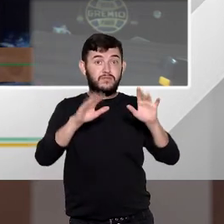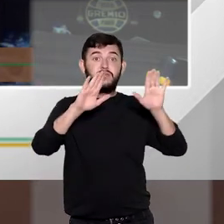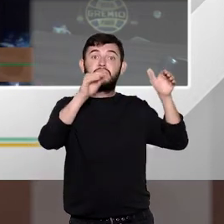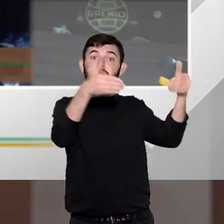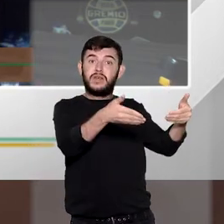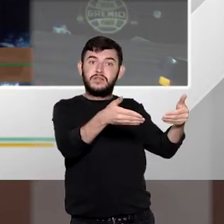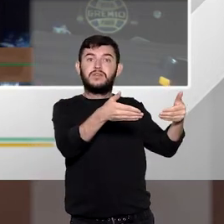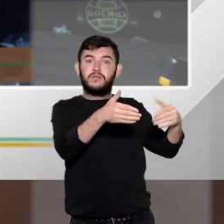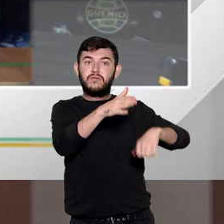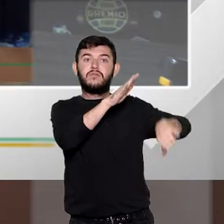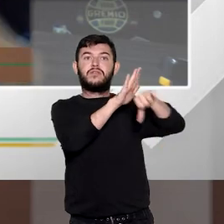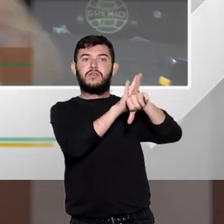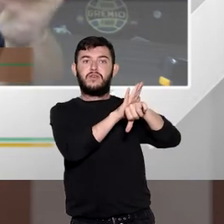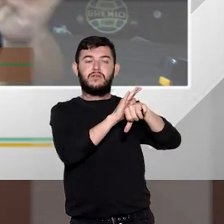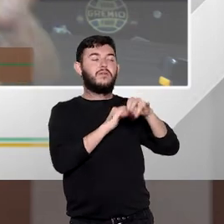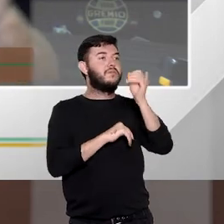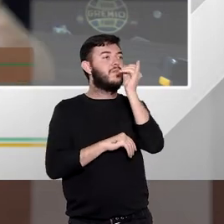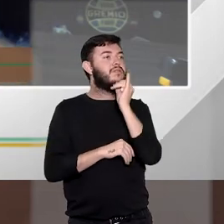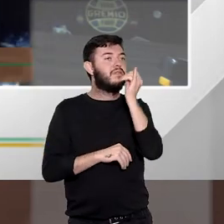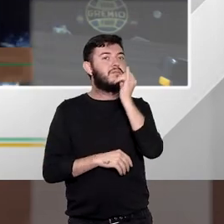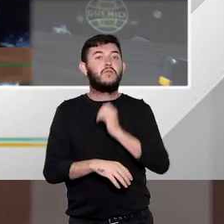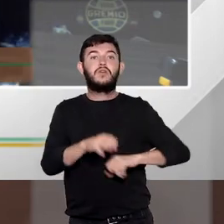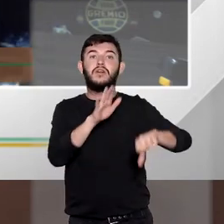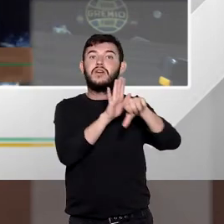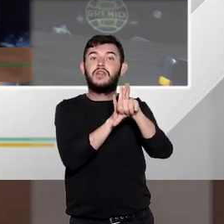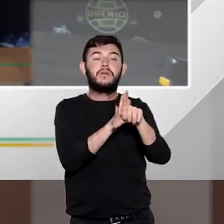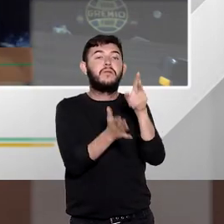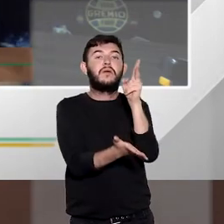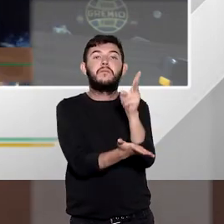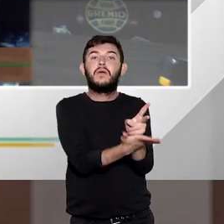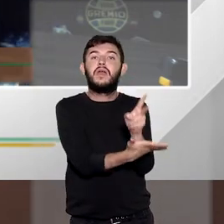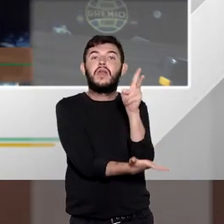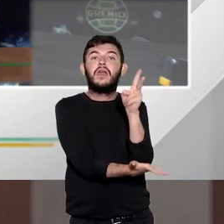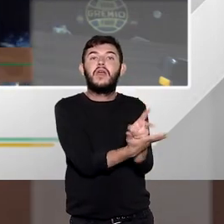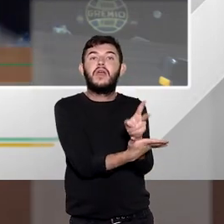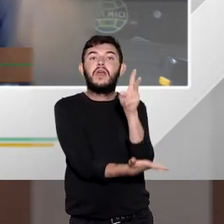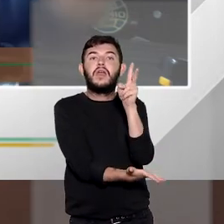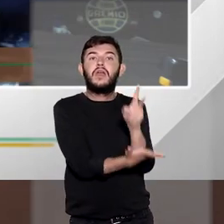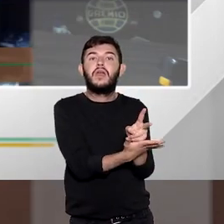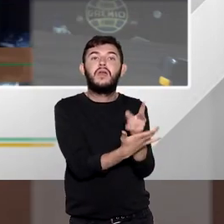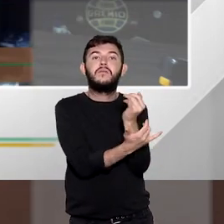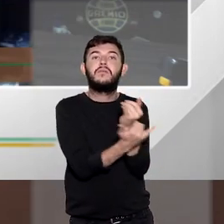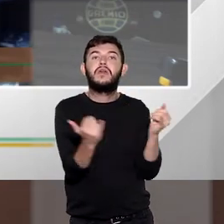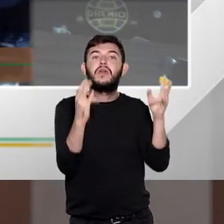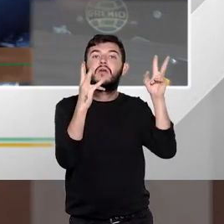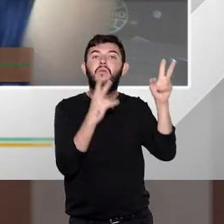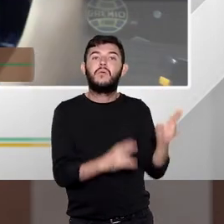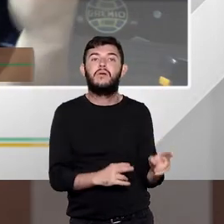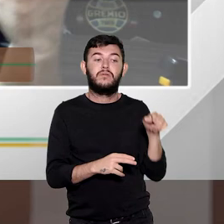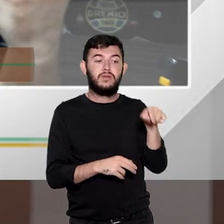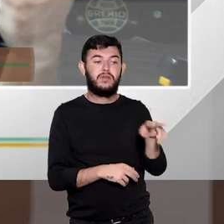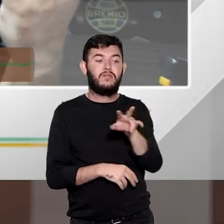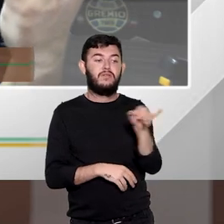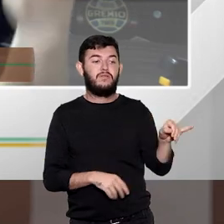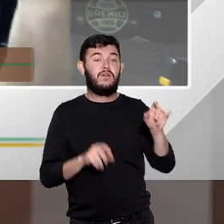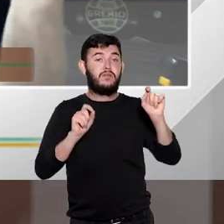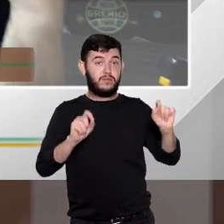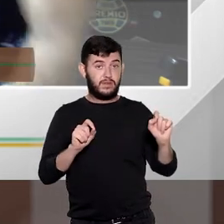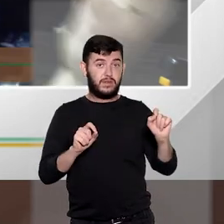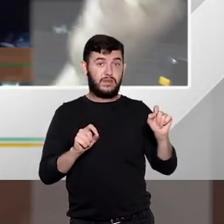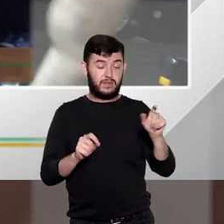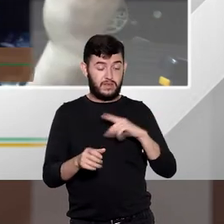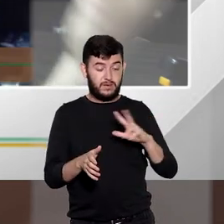pratica crimes do mesmo tipo penal. Previsto o mesmo tipo penal o sujeito ele registra contra si